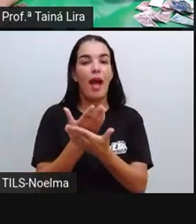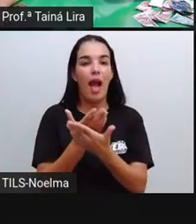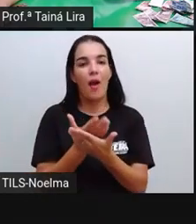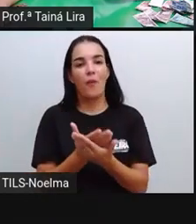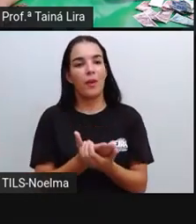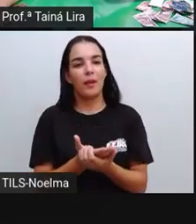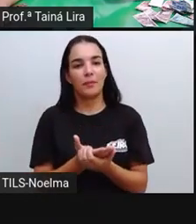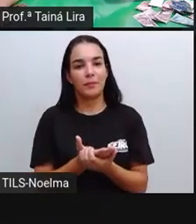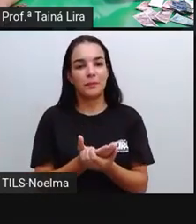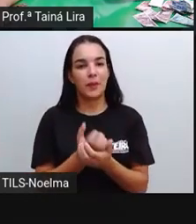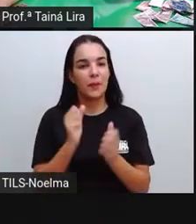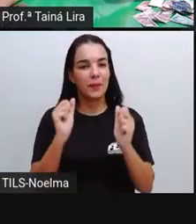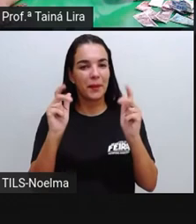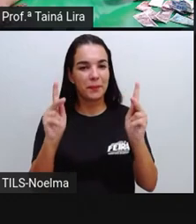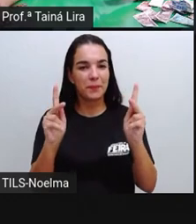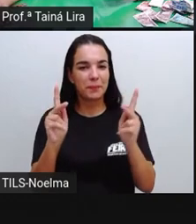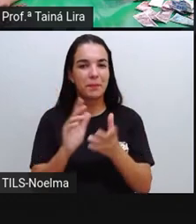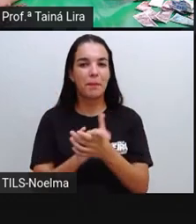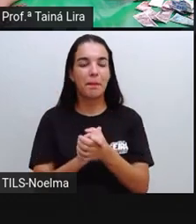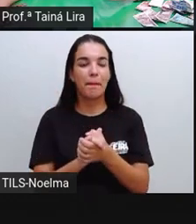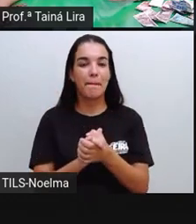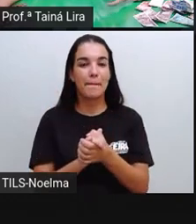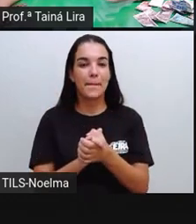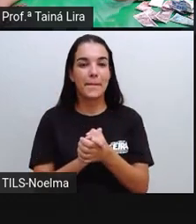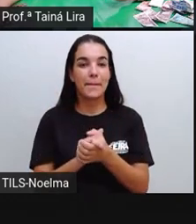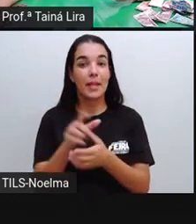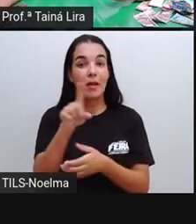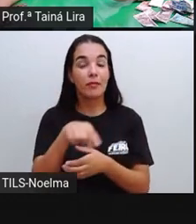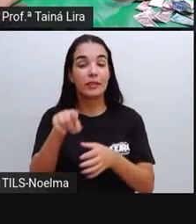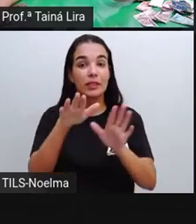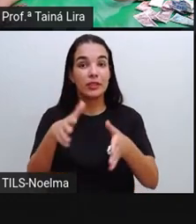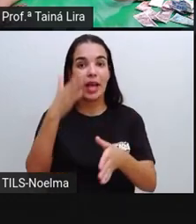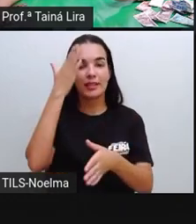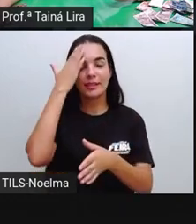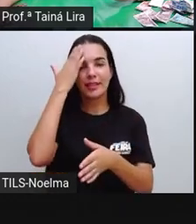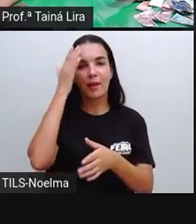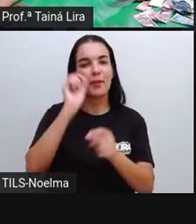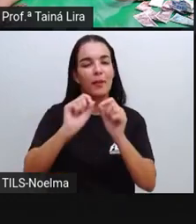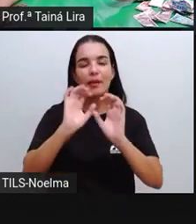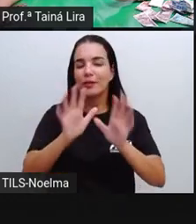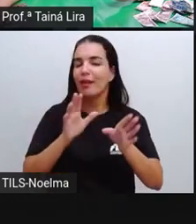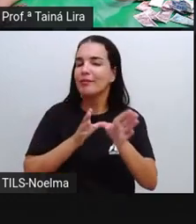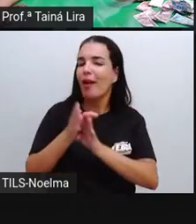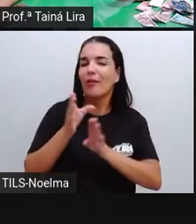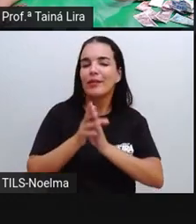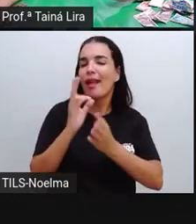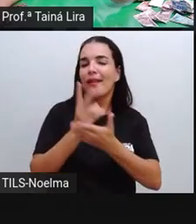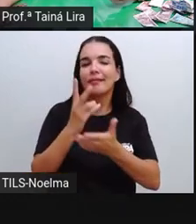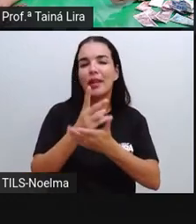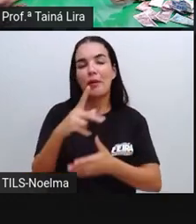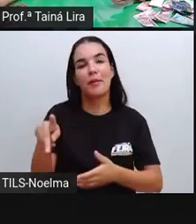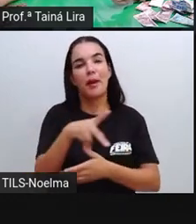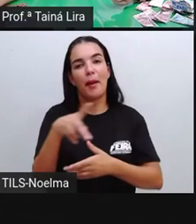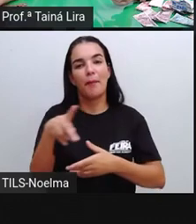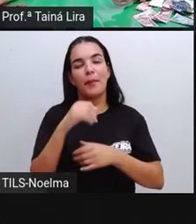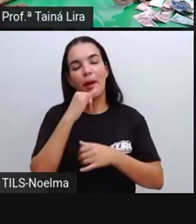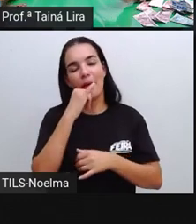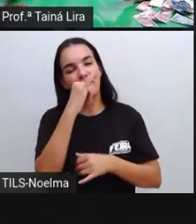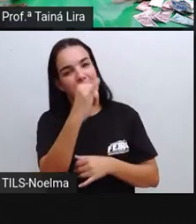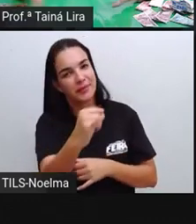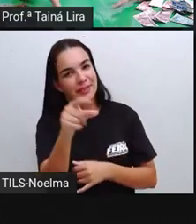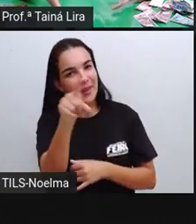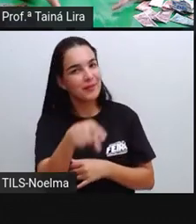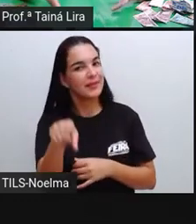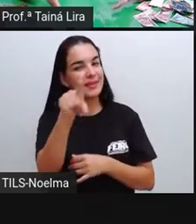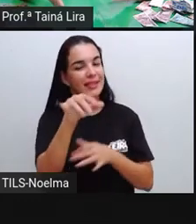nossa aula, tá bom? Então, você já sabe, né, aquelas recomendações que a PRO sempre deixa